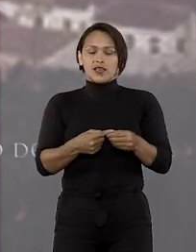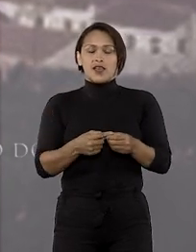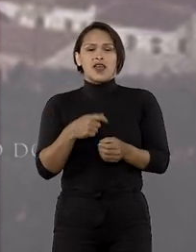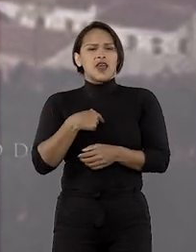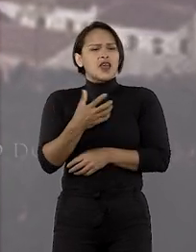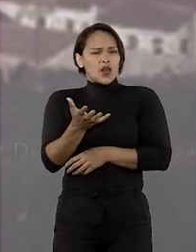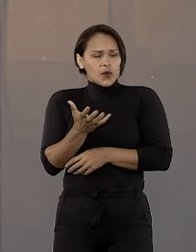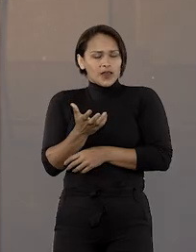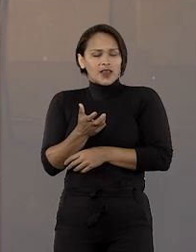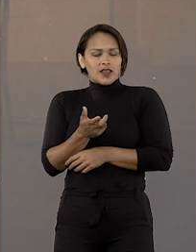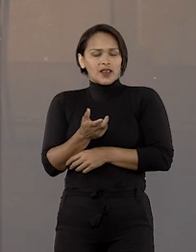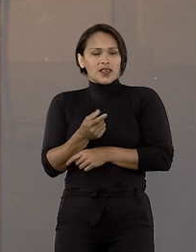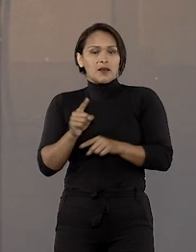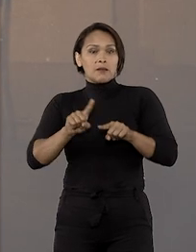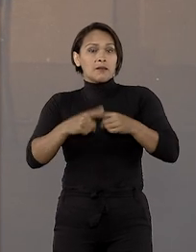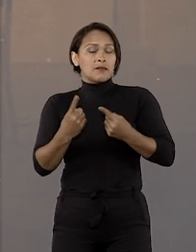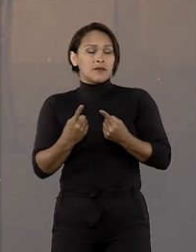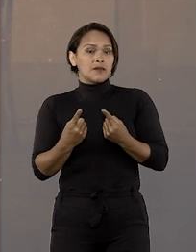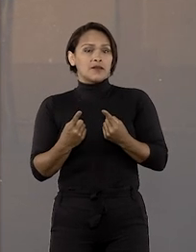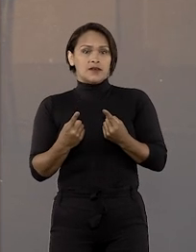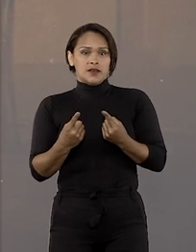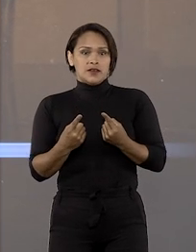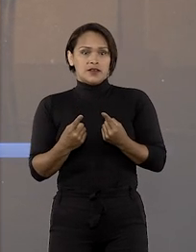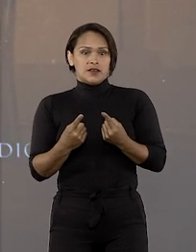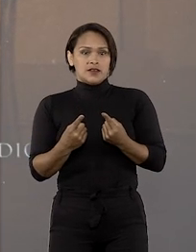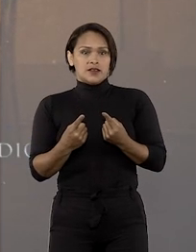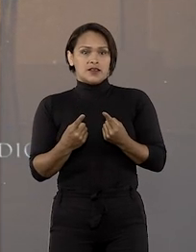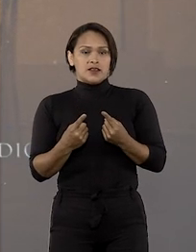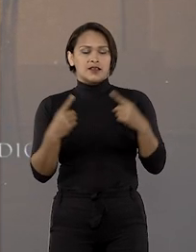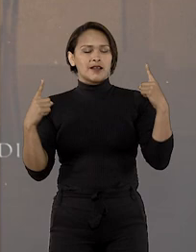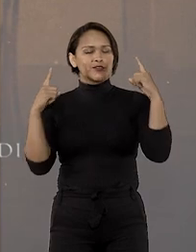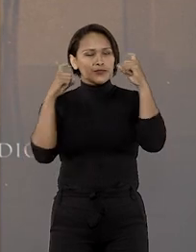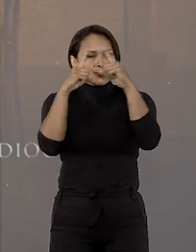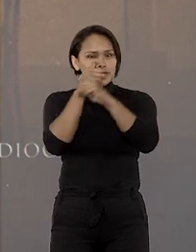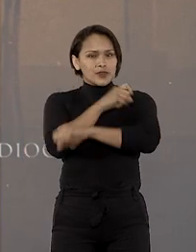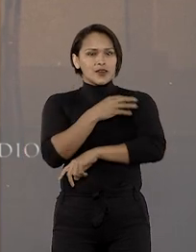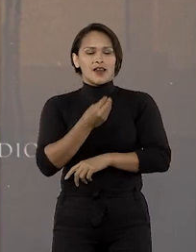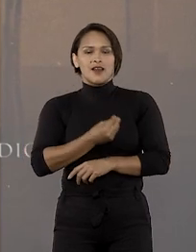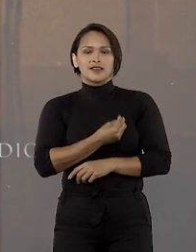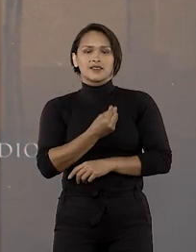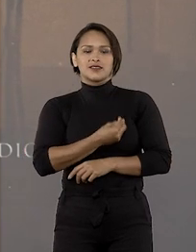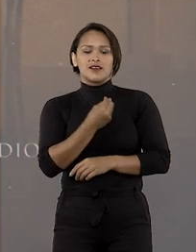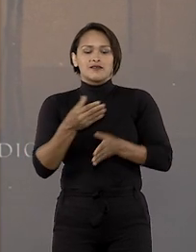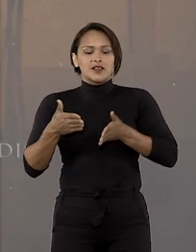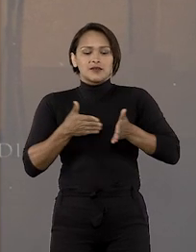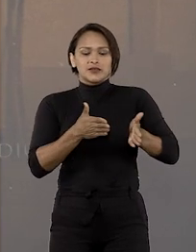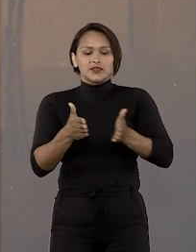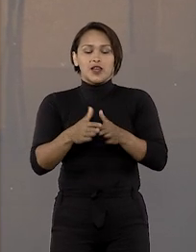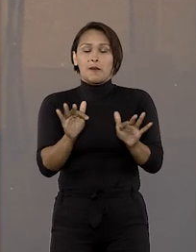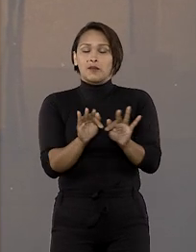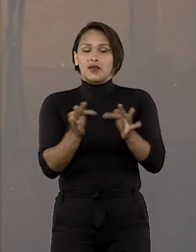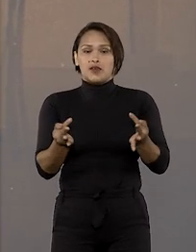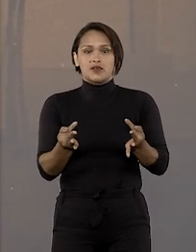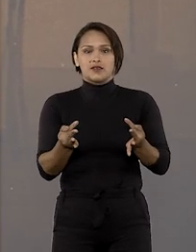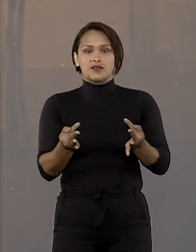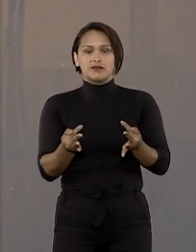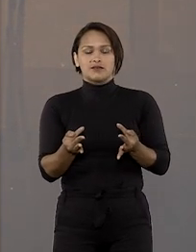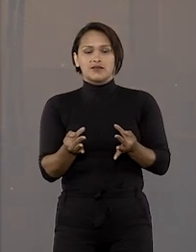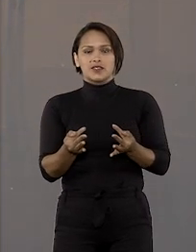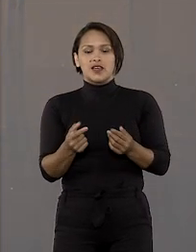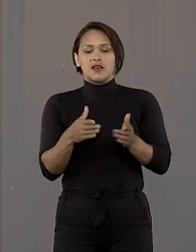uma intenção que eu tinha, mas as vicissitudes da vida, os caprichos da sorte,